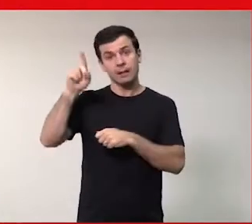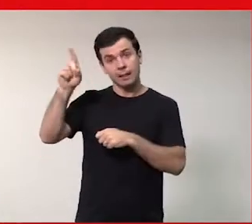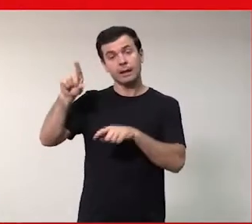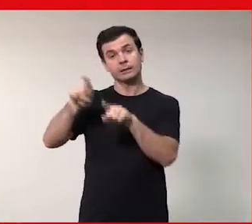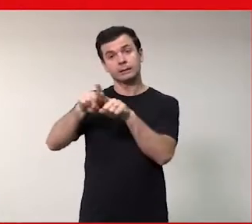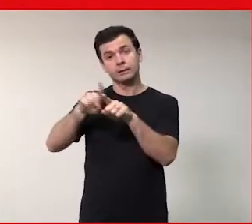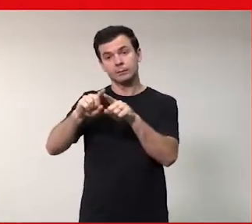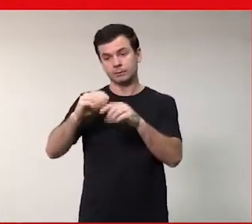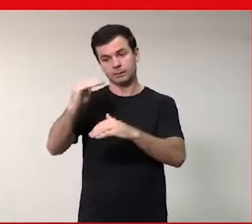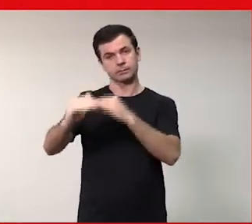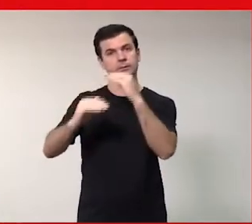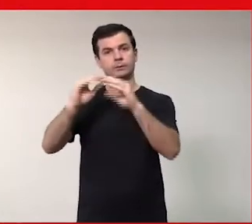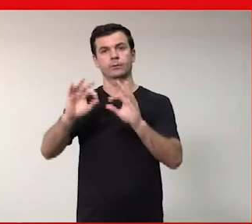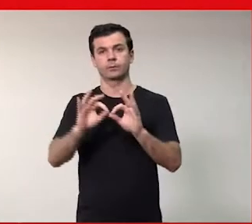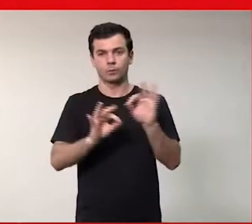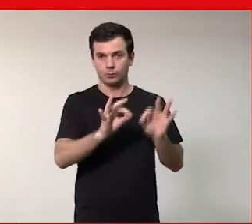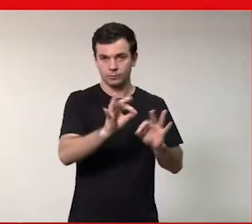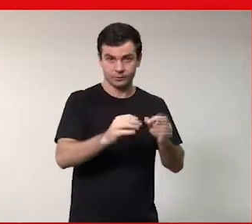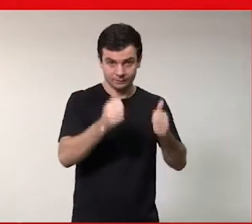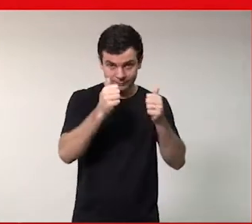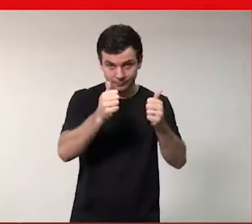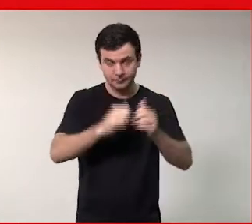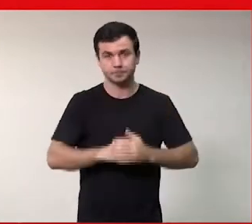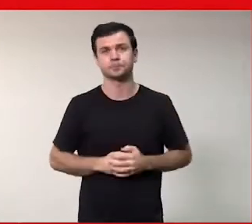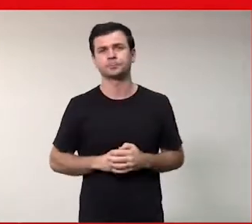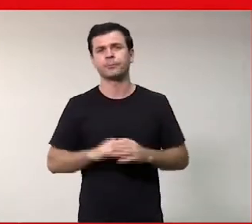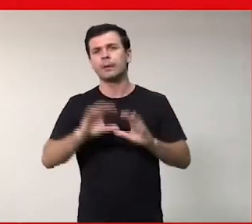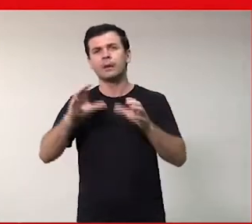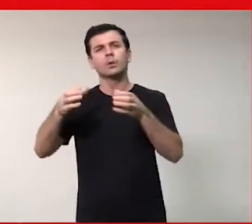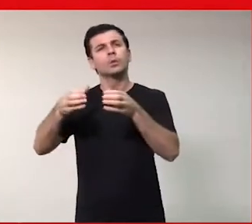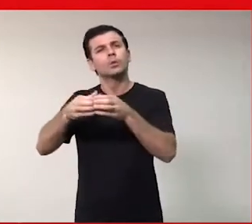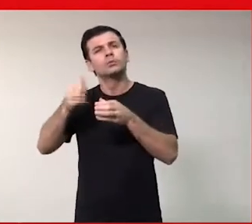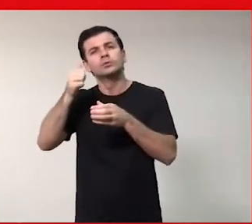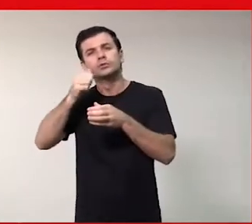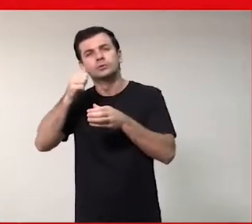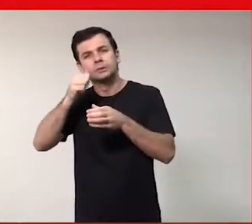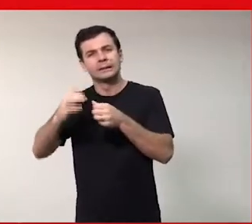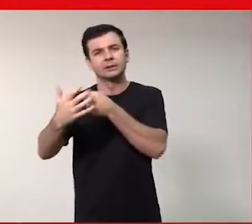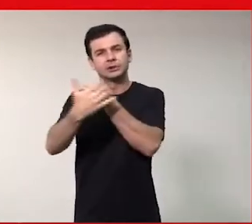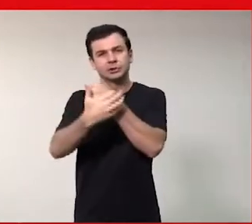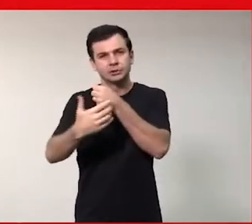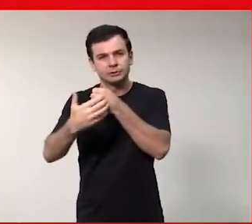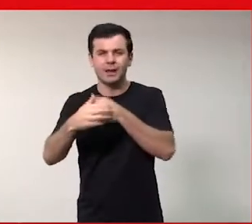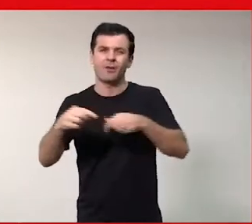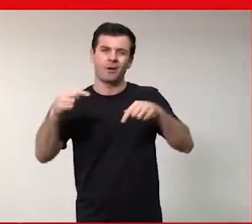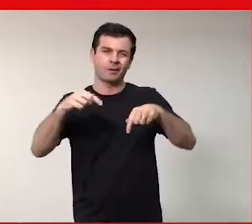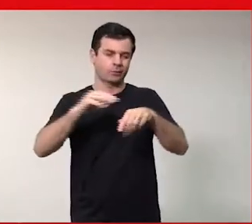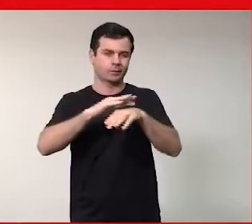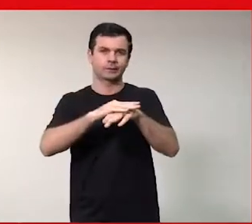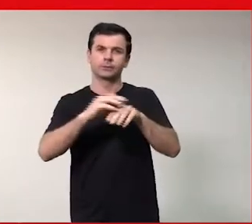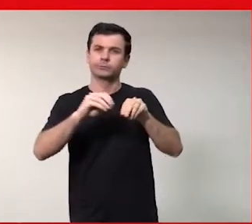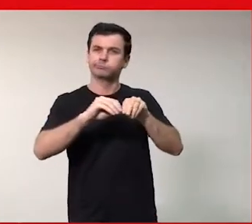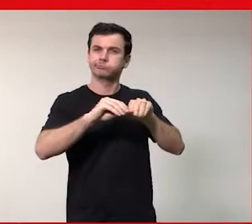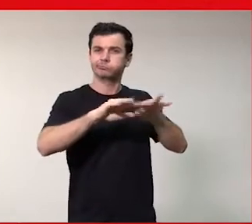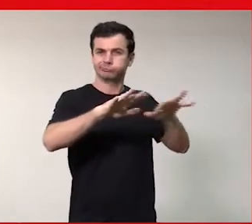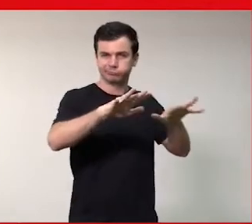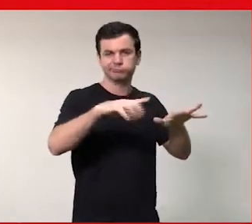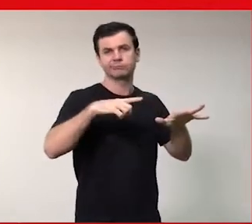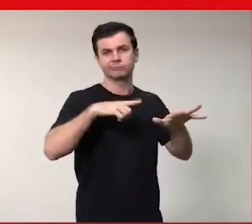no Acre também. E aí, os Meninas Digitais, nessa pandemia, antes da pandemia, durante a pandemia, desde muito atuante,